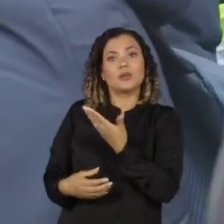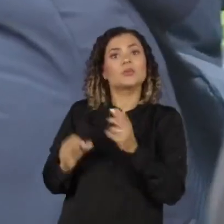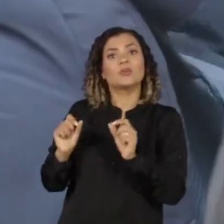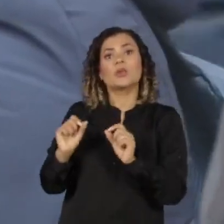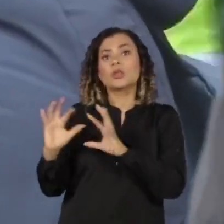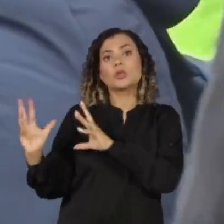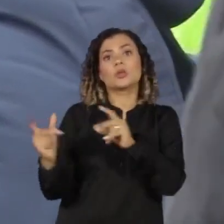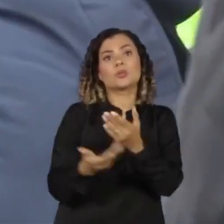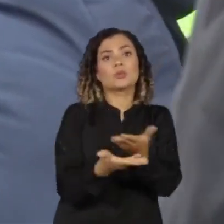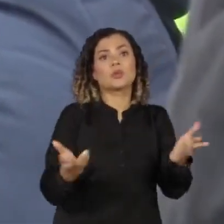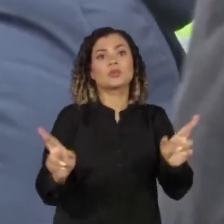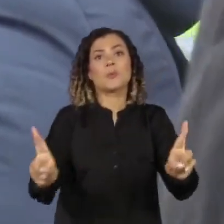esperança que essa guerra vai acabar. Obrigado.